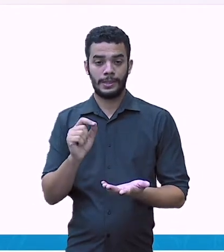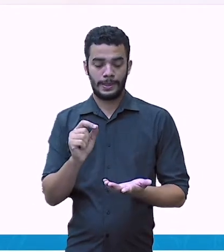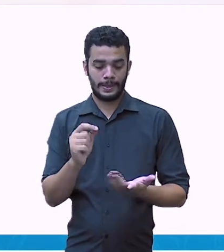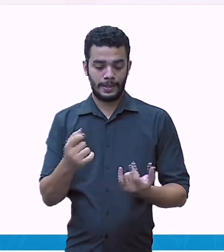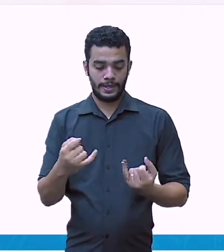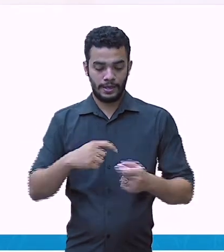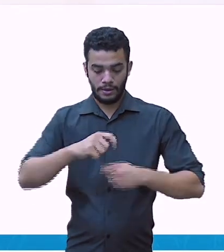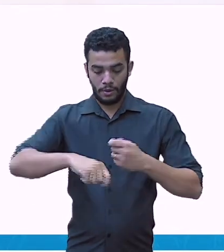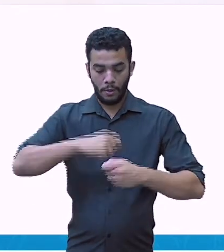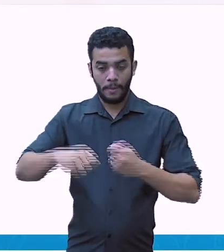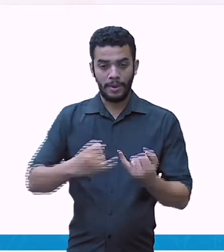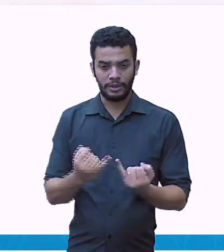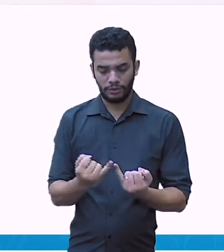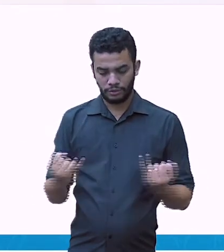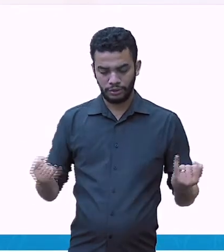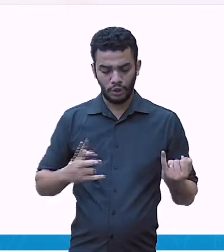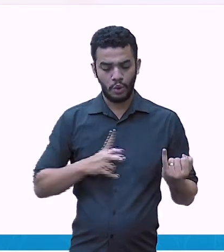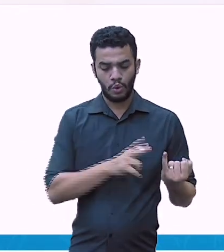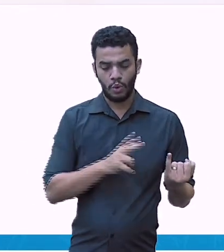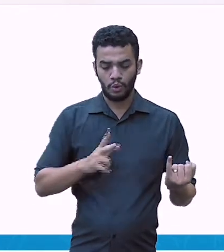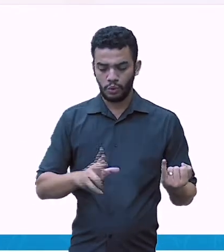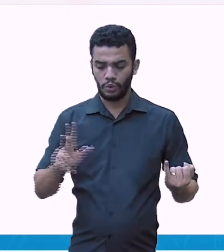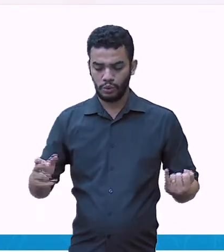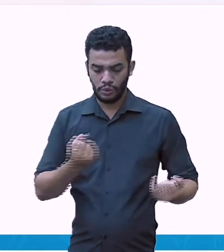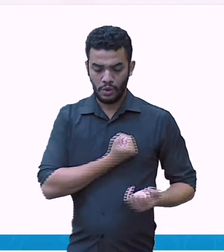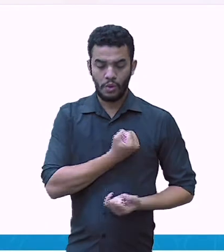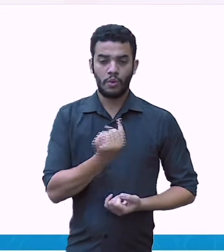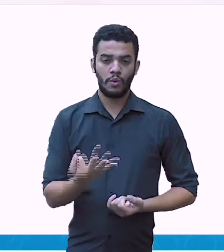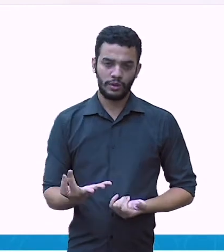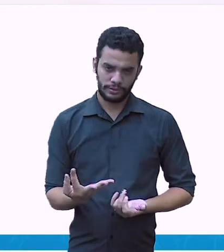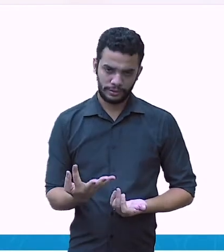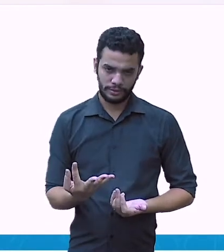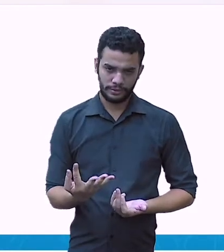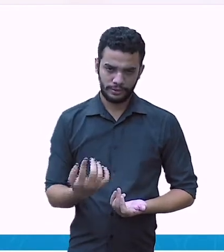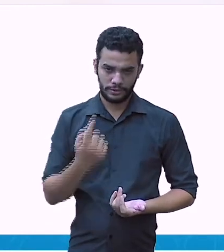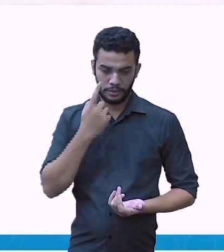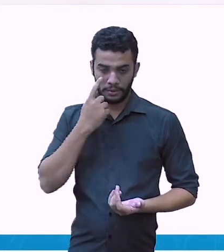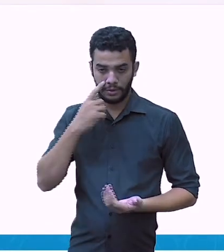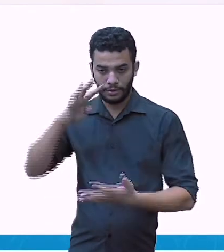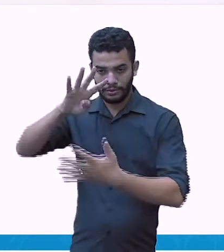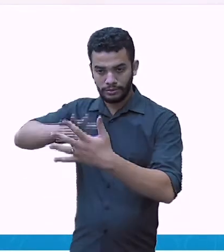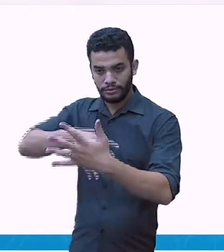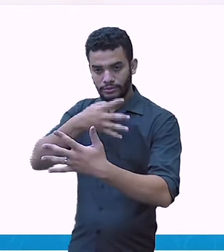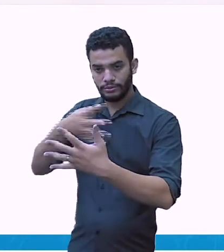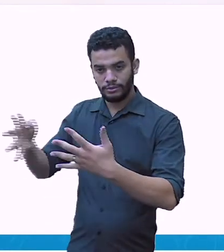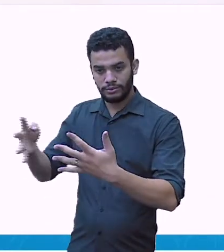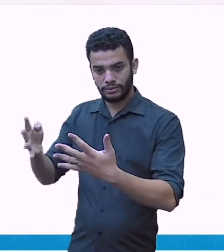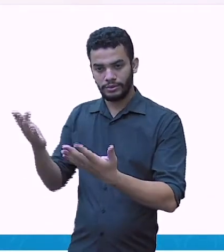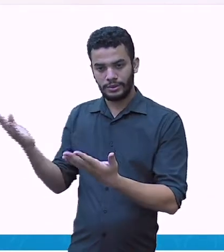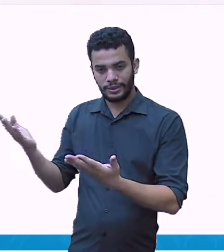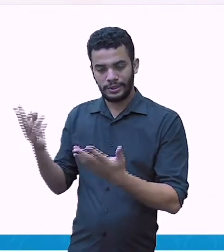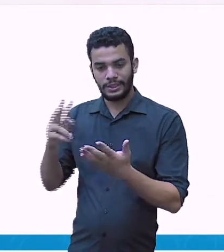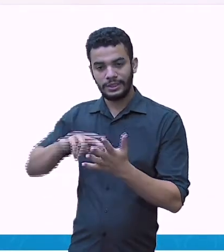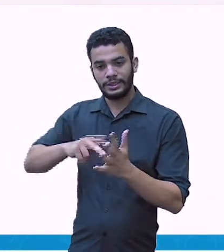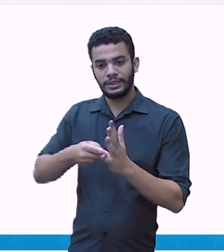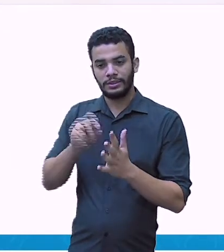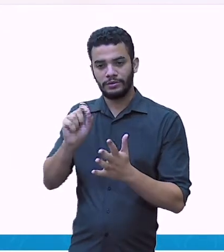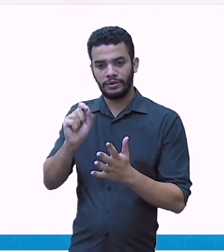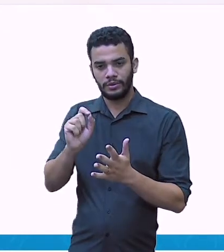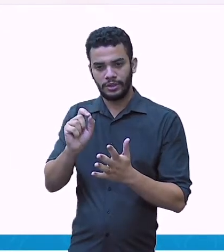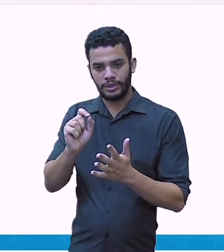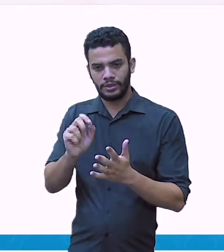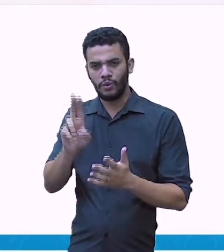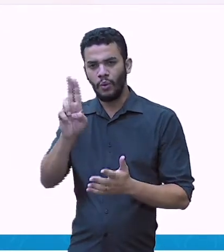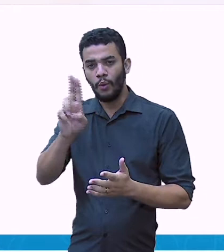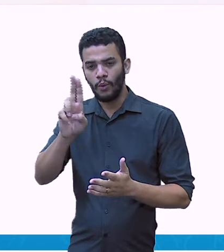Então, antes da vírgula são os números inteiros e após a vírgula são os números decimais. É